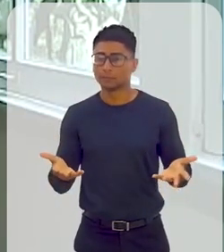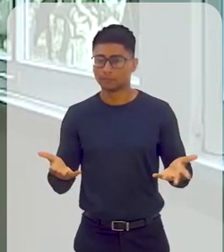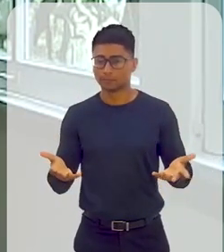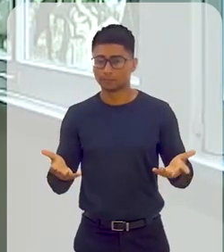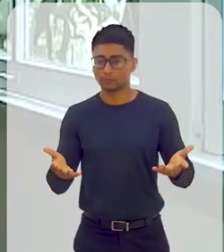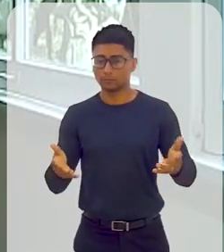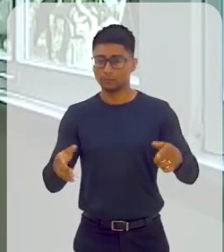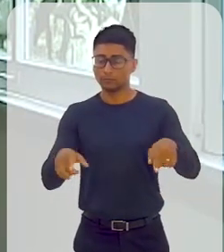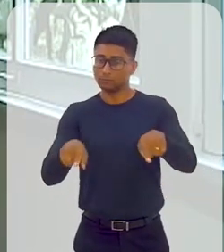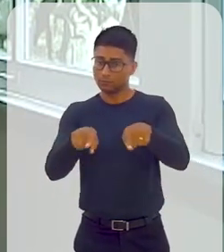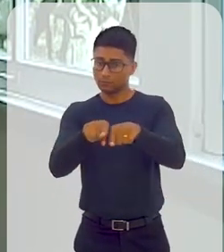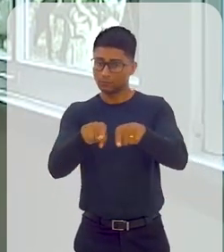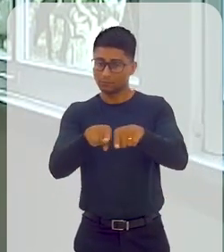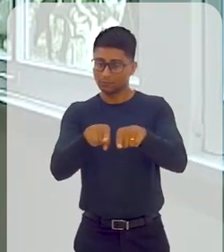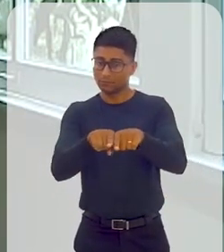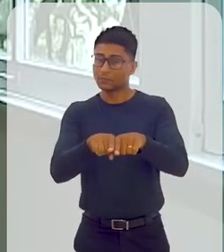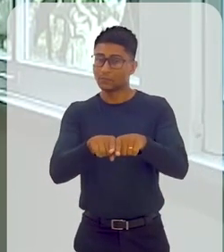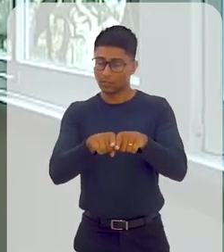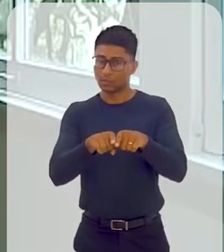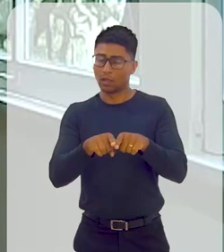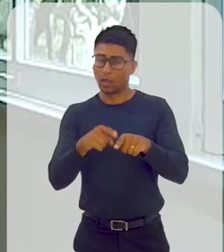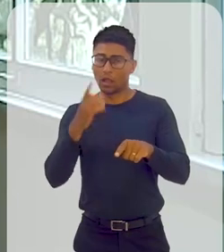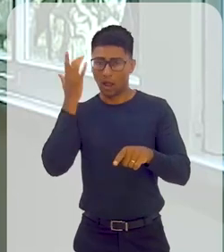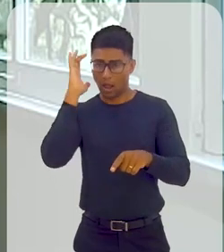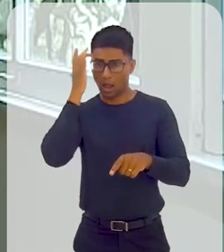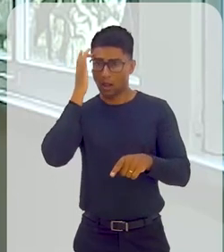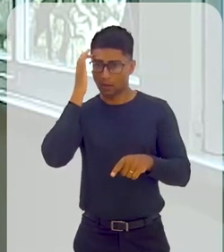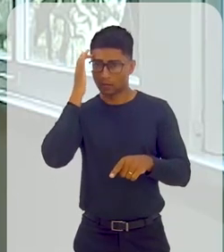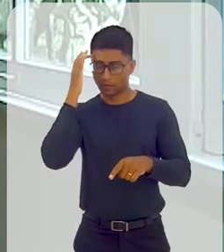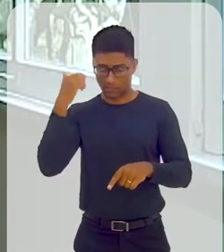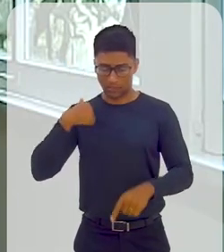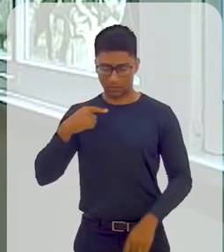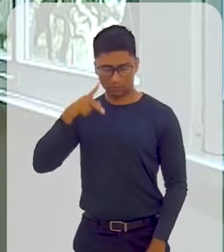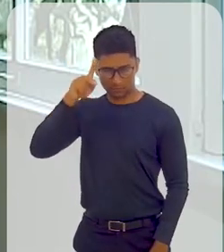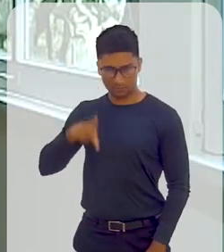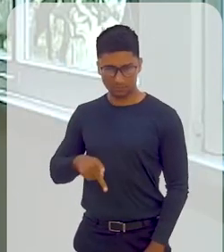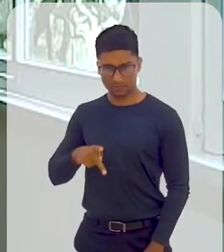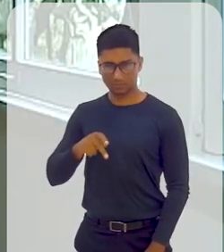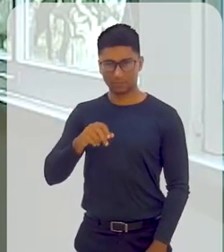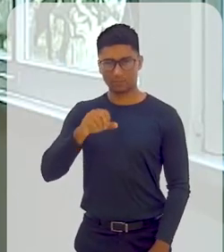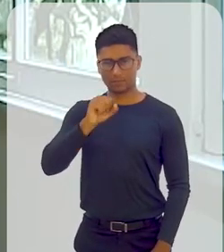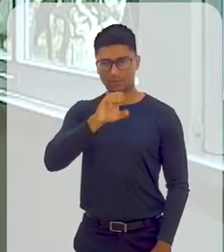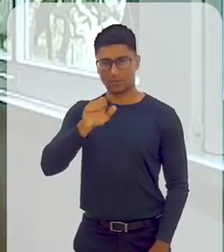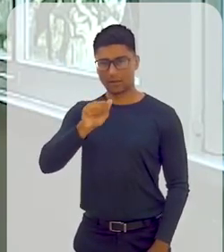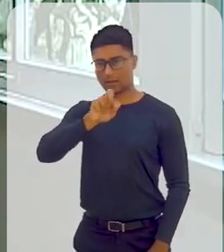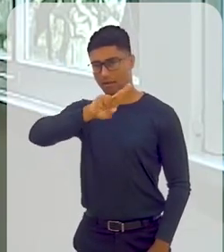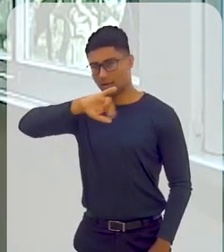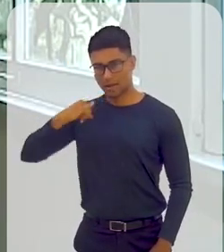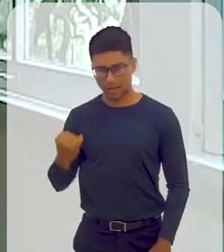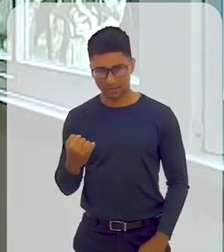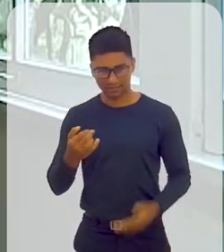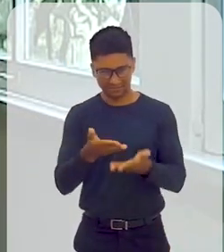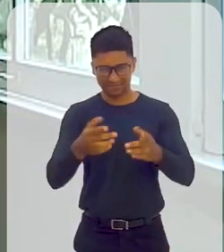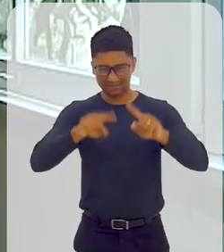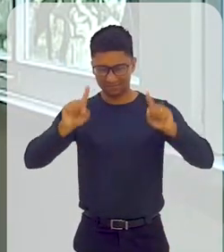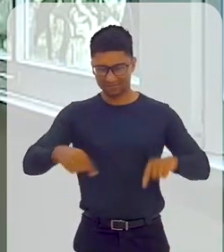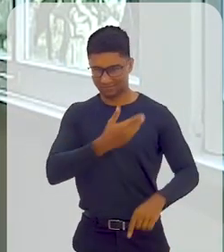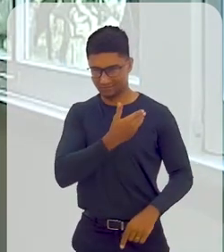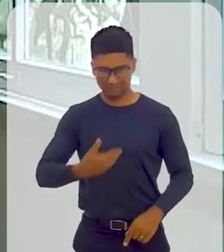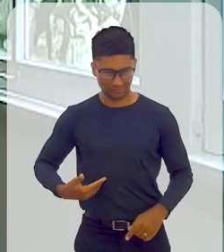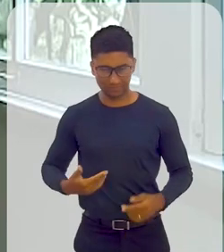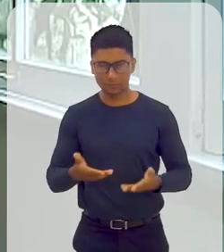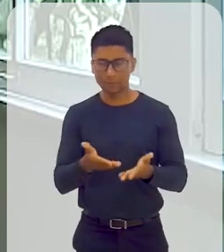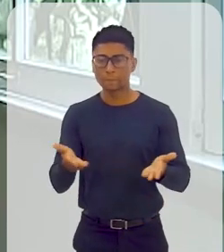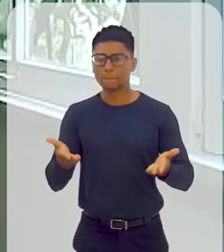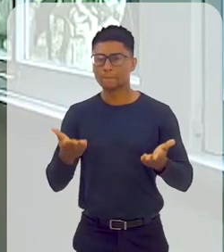CAERJ, portanto, servidores públicos. Quando você está trabalhando com o desenvolvimento, você tem a receita e